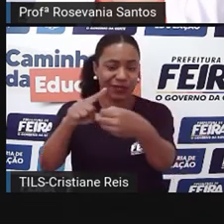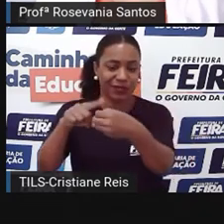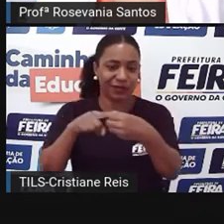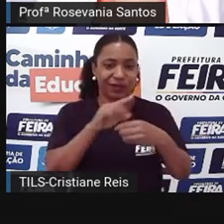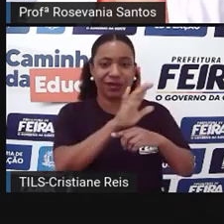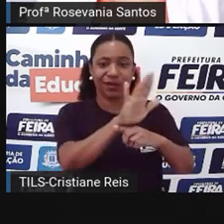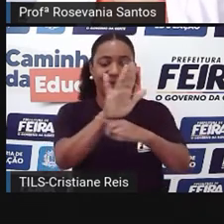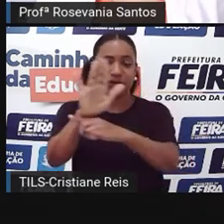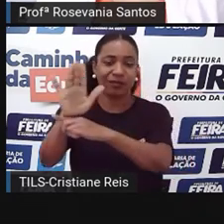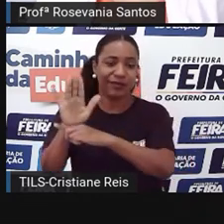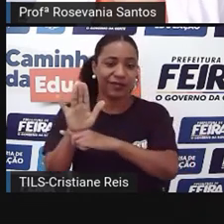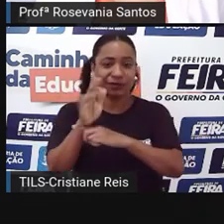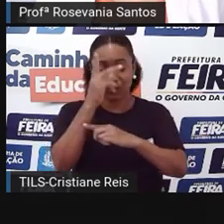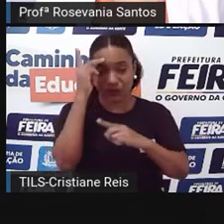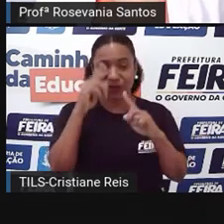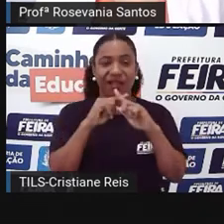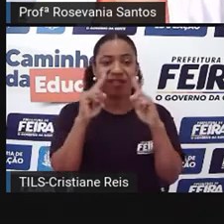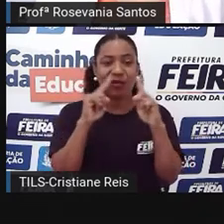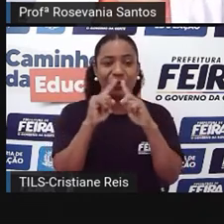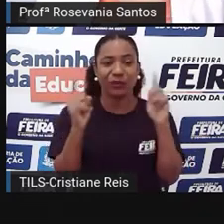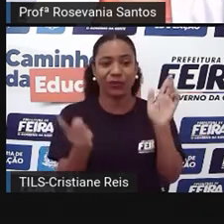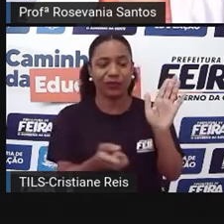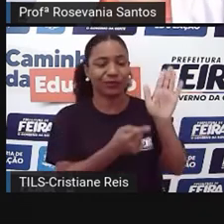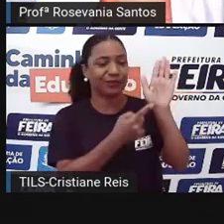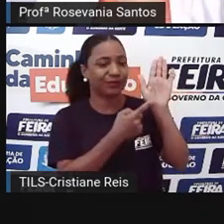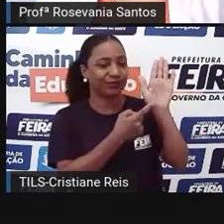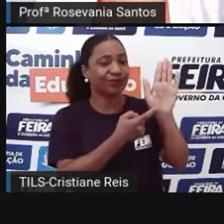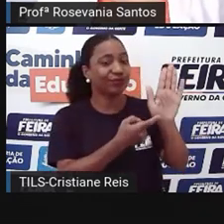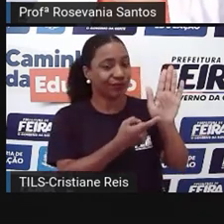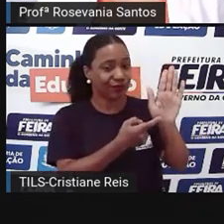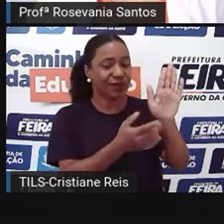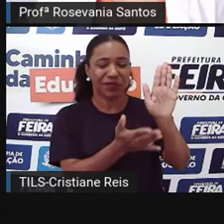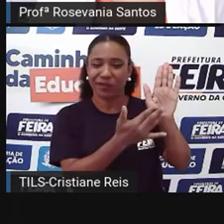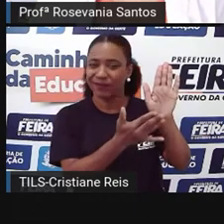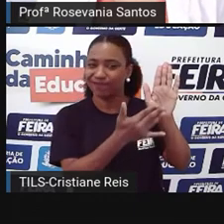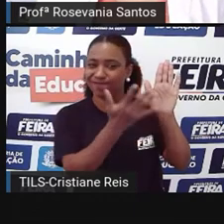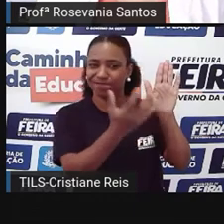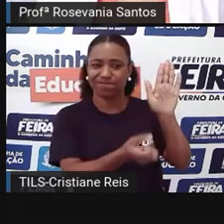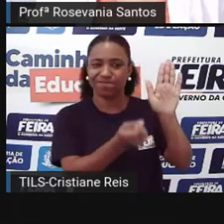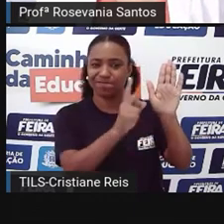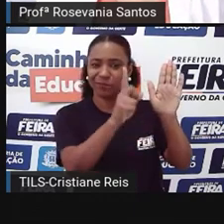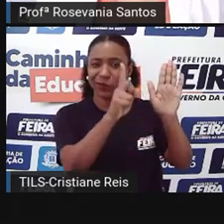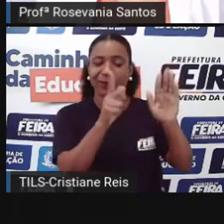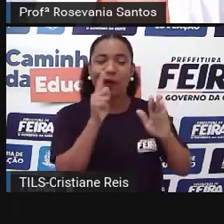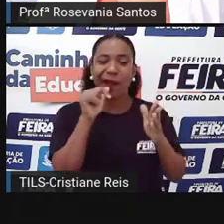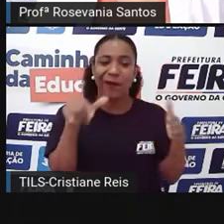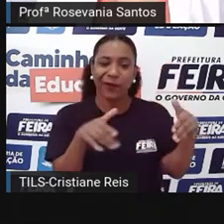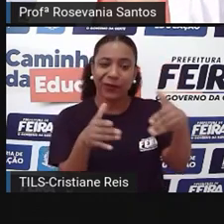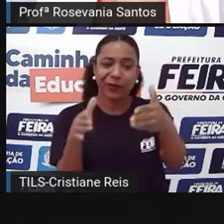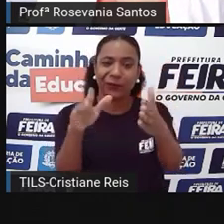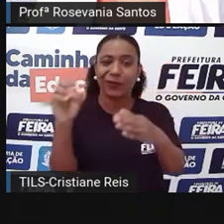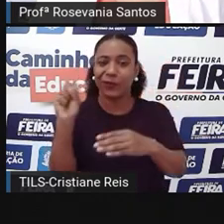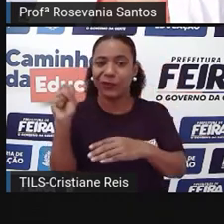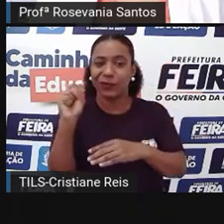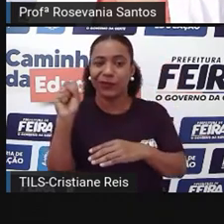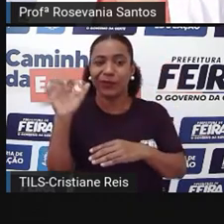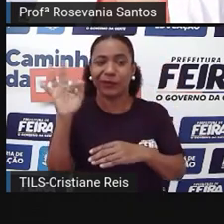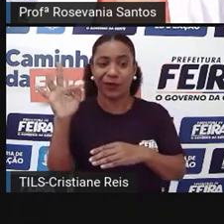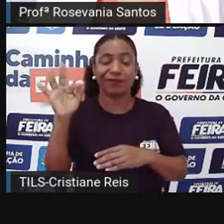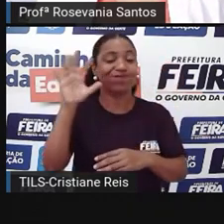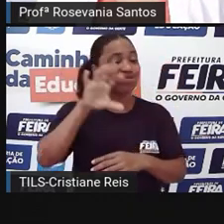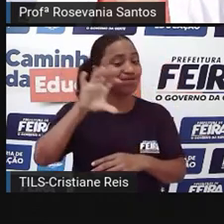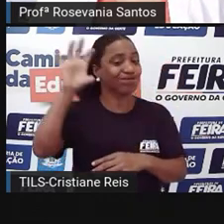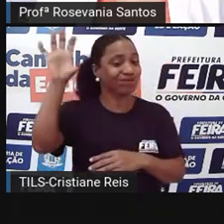criticam, que ele diz que bota em risco o principal rio, né, da região. E aqui, no caso, 2,4